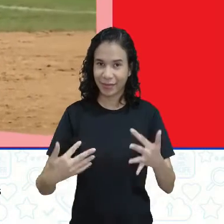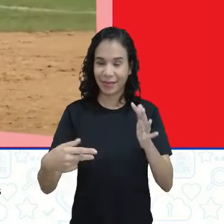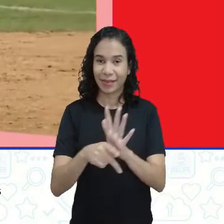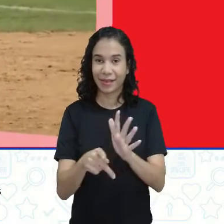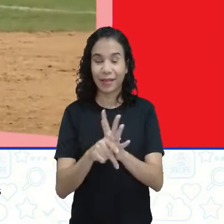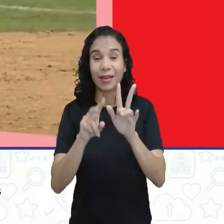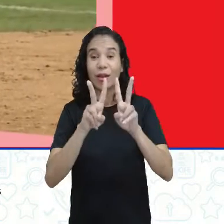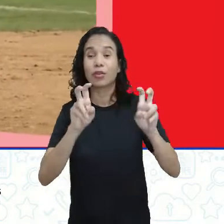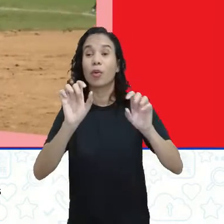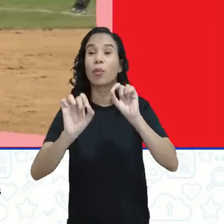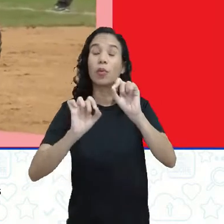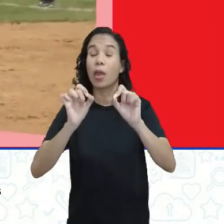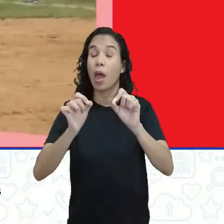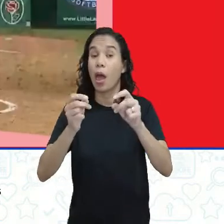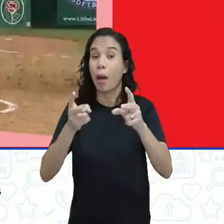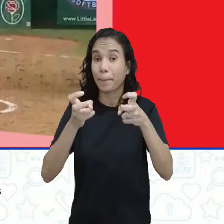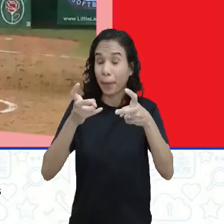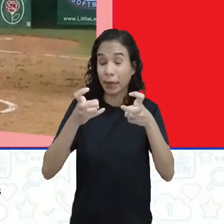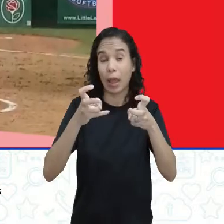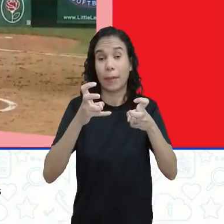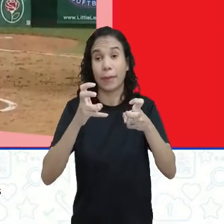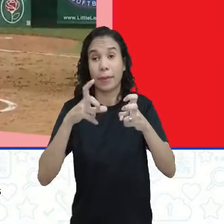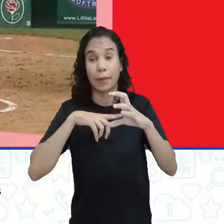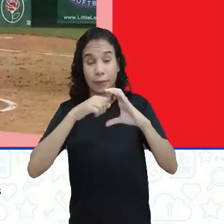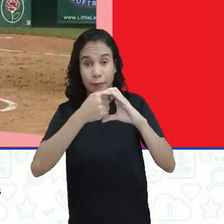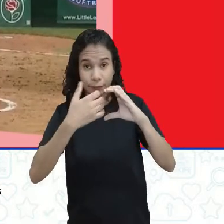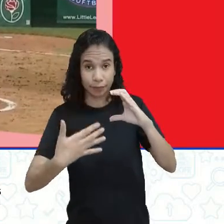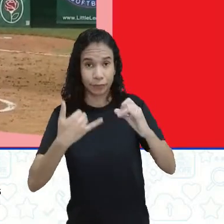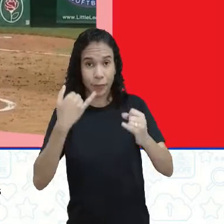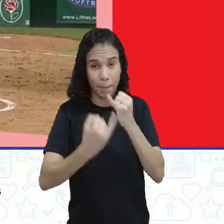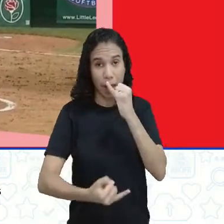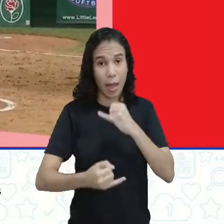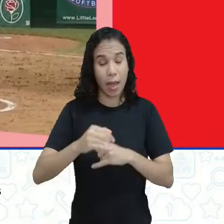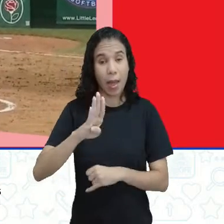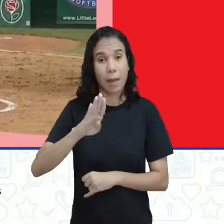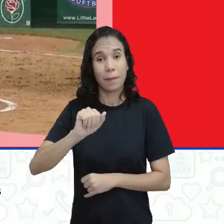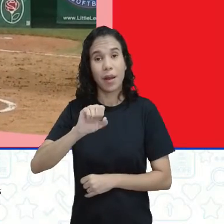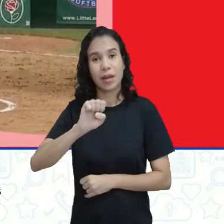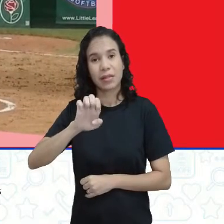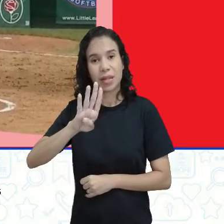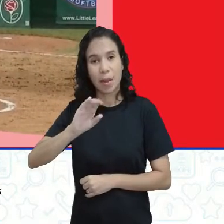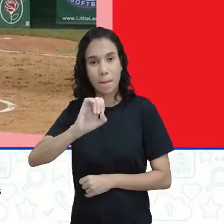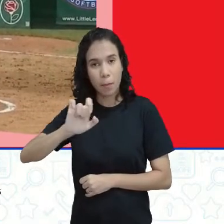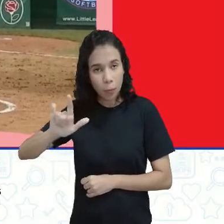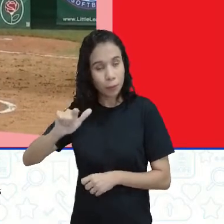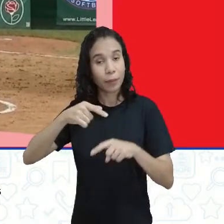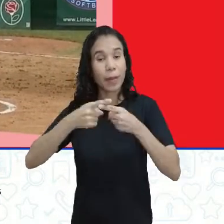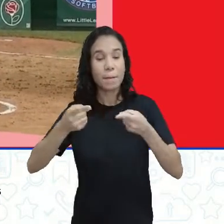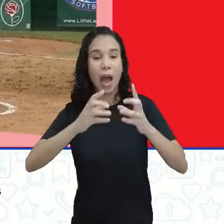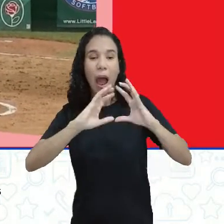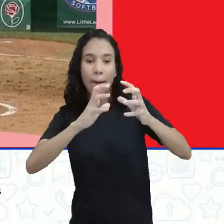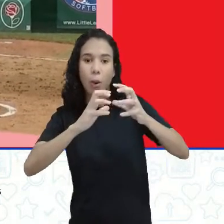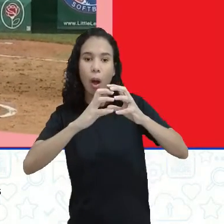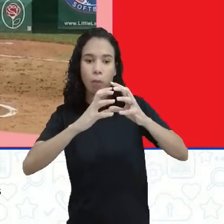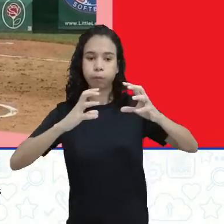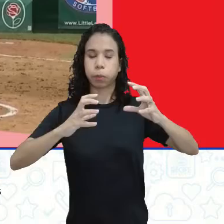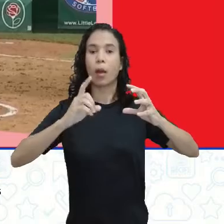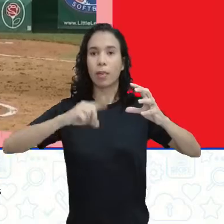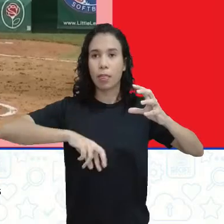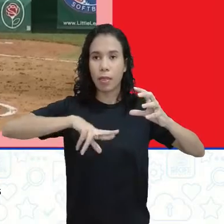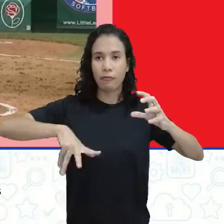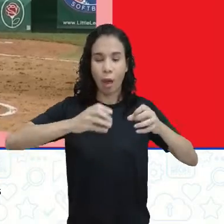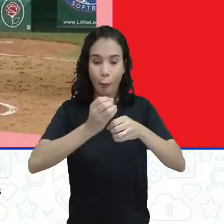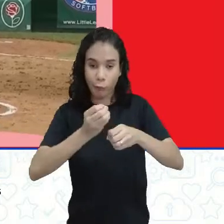né? Sobre o que acontece. Percebam que a característica é semelhante com o beisebol mas, né? A bola é diferente o taco